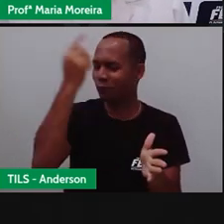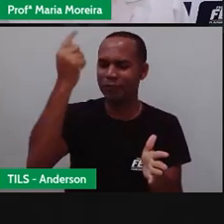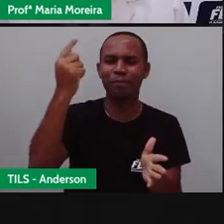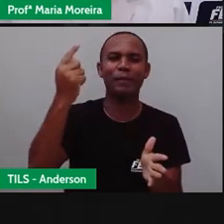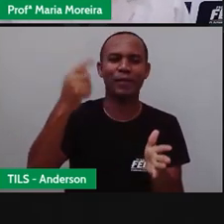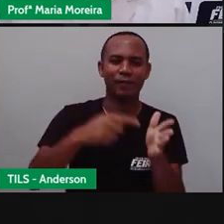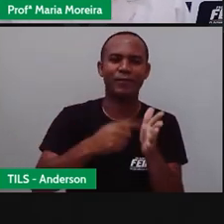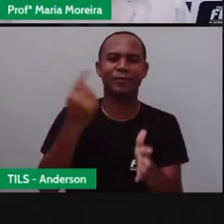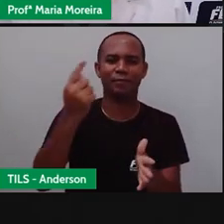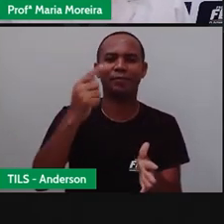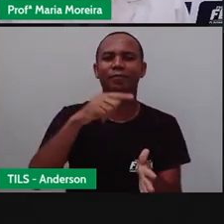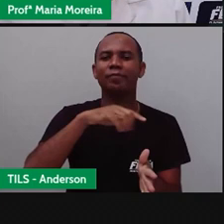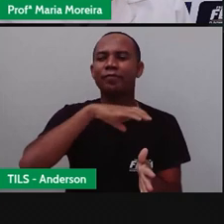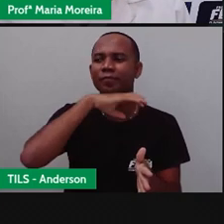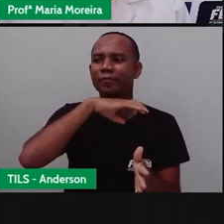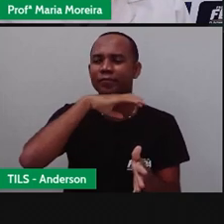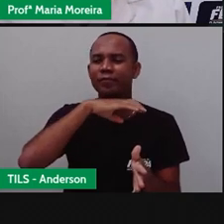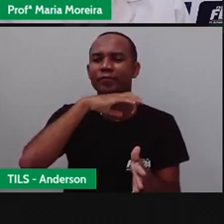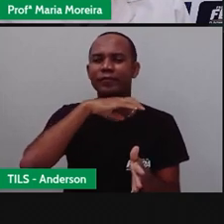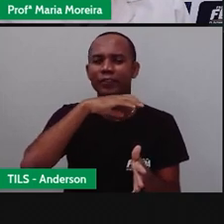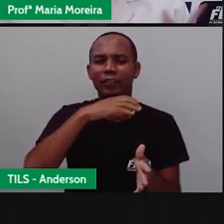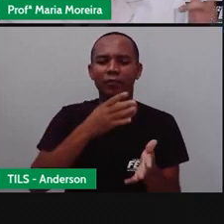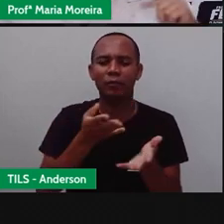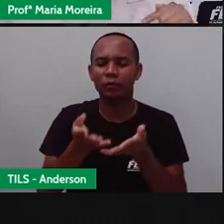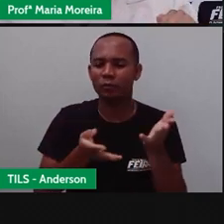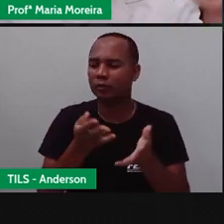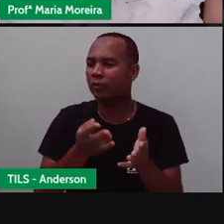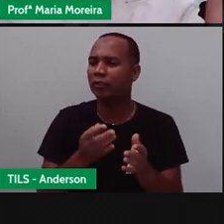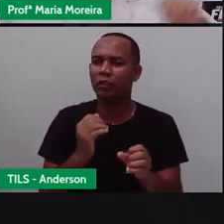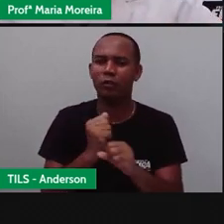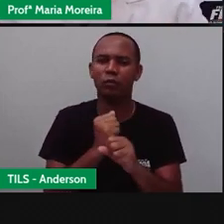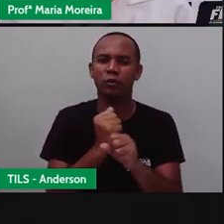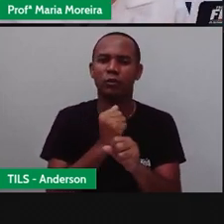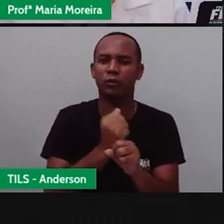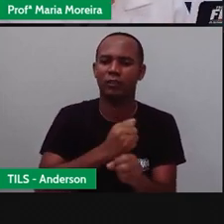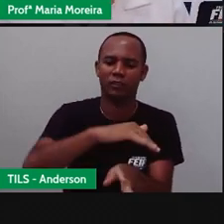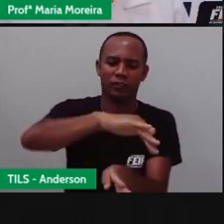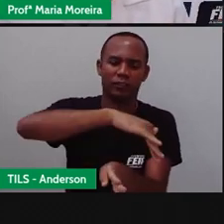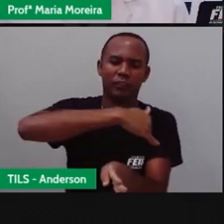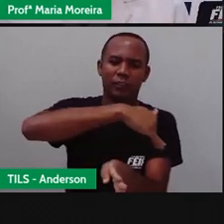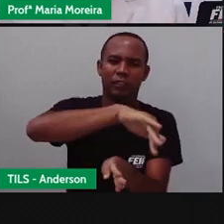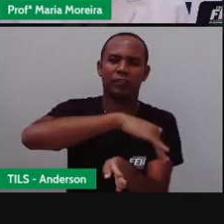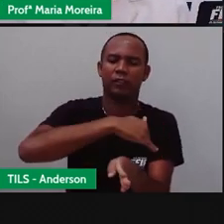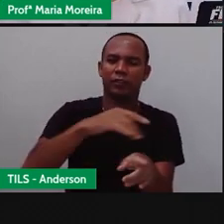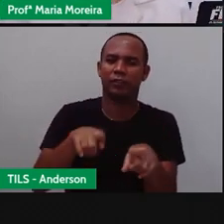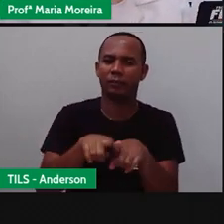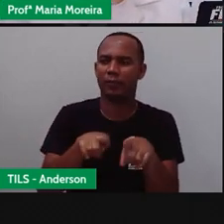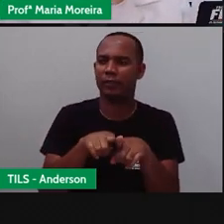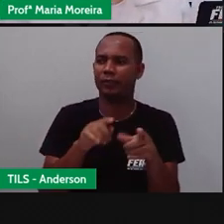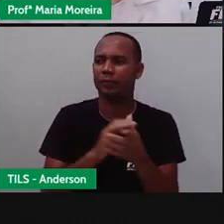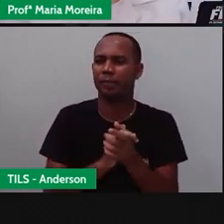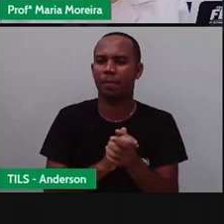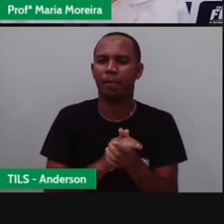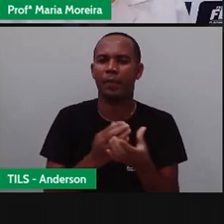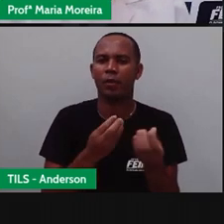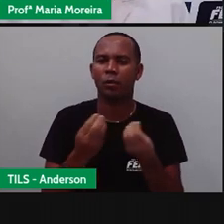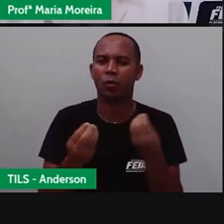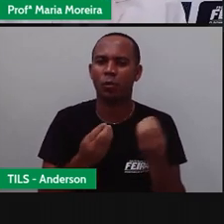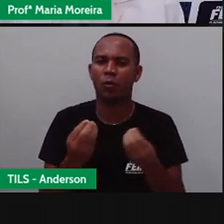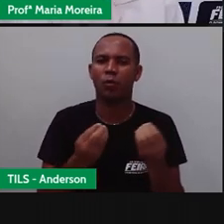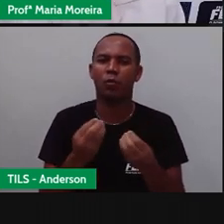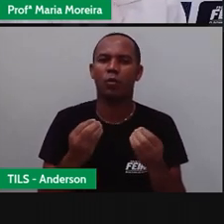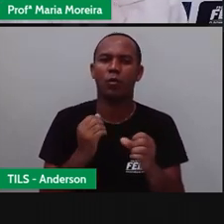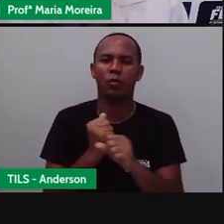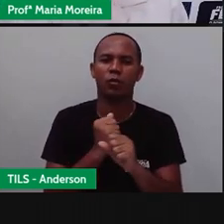Isso. Os primeiros a domesticarem também. E a construir as estradas, a gente vai falar sobre isso. Bom, também foram capazes de construir o quê?